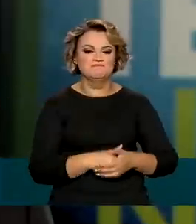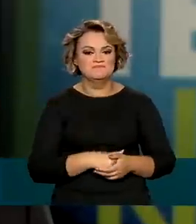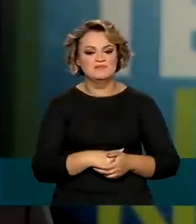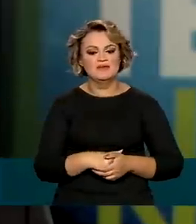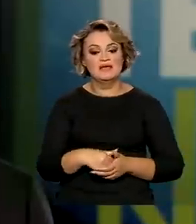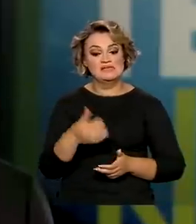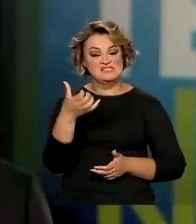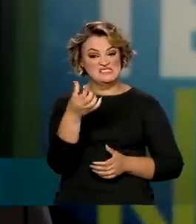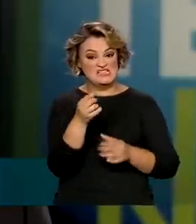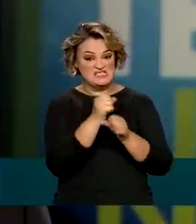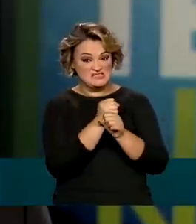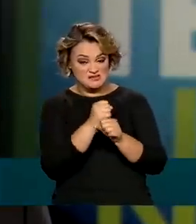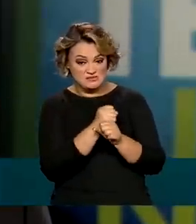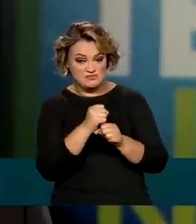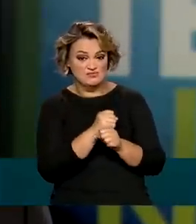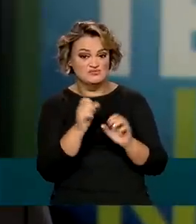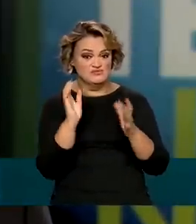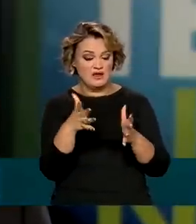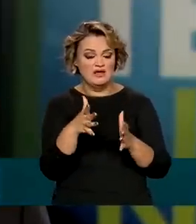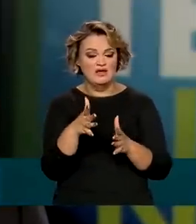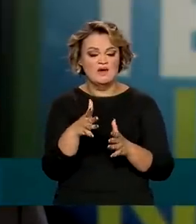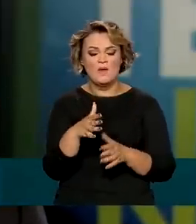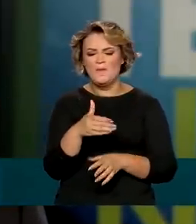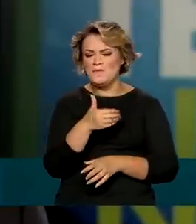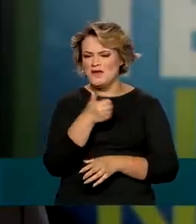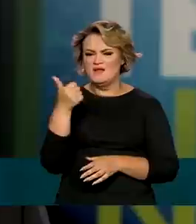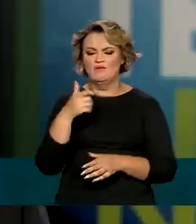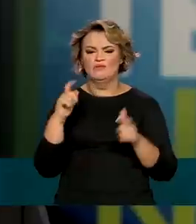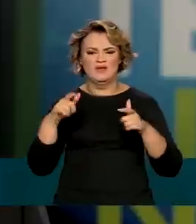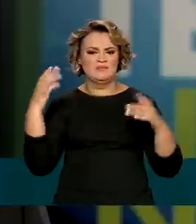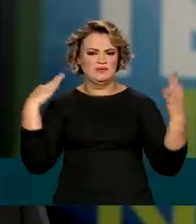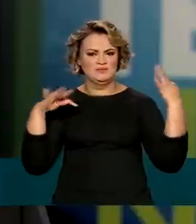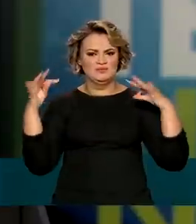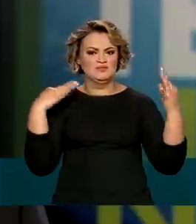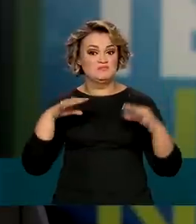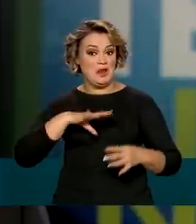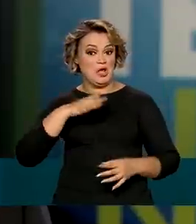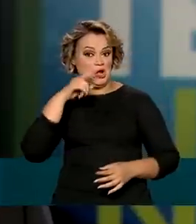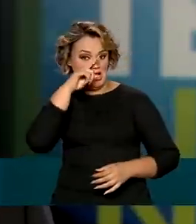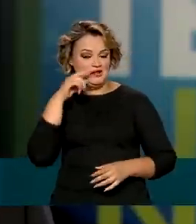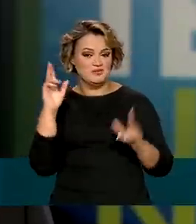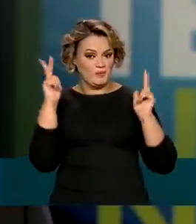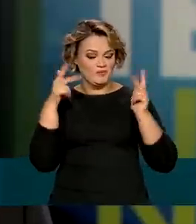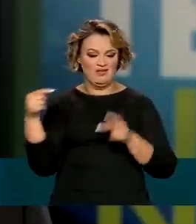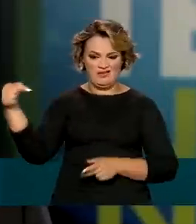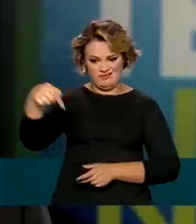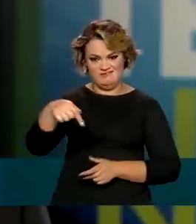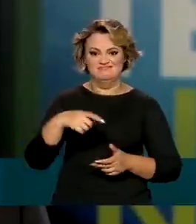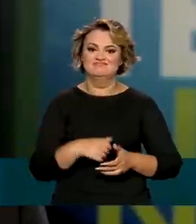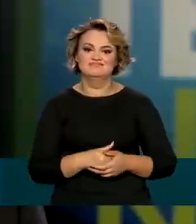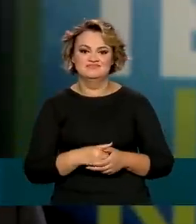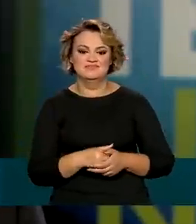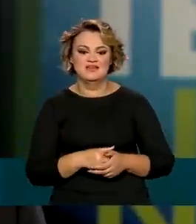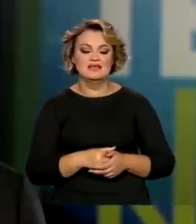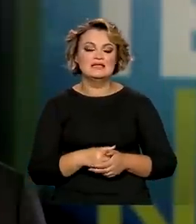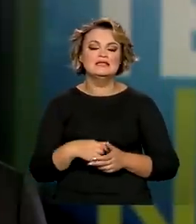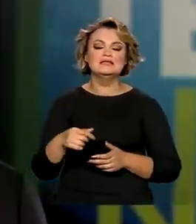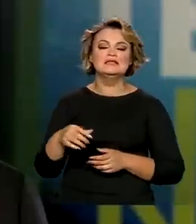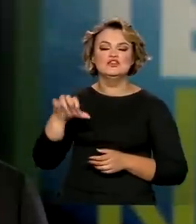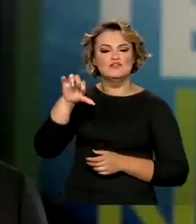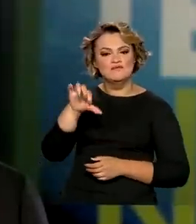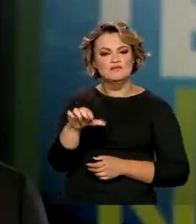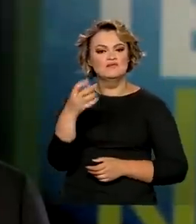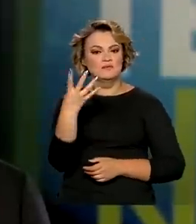anos consecutivos, é o melhor destino para turismo de aventura. E há uma procura de